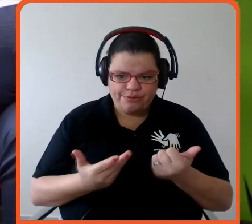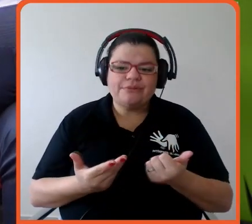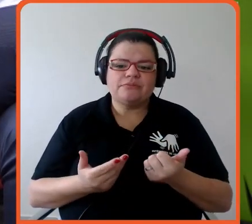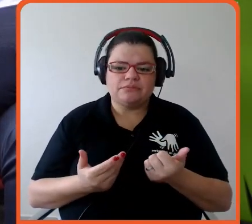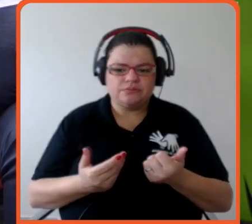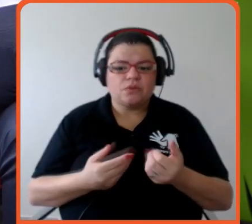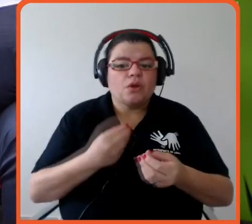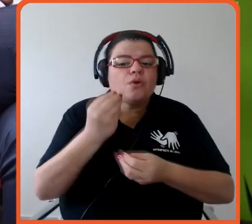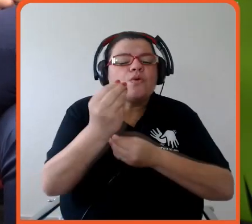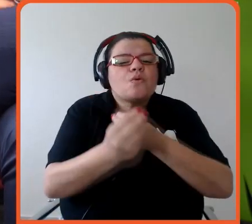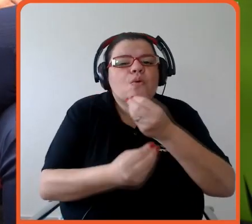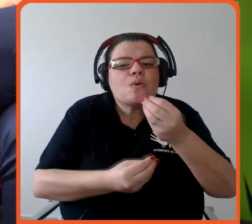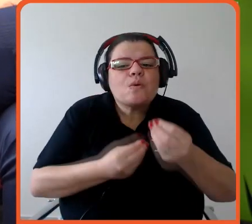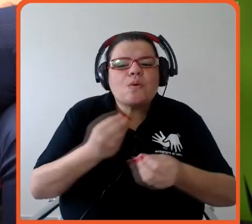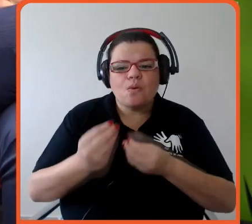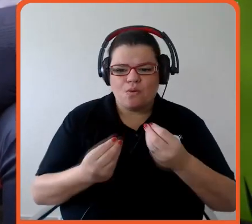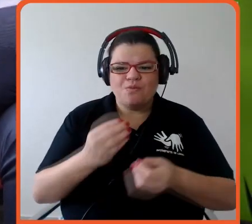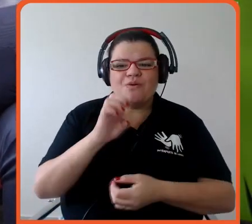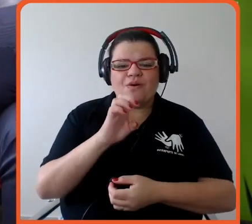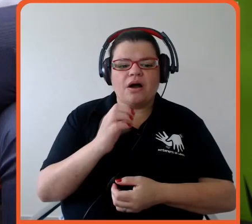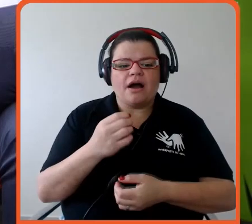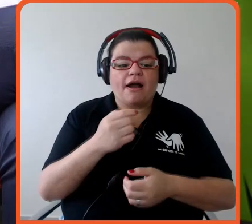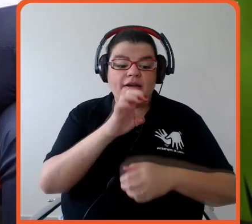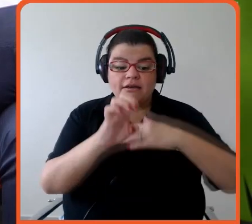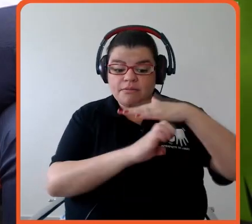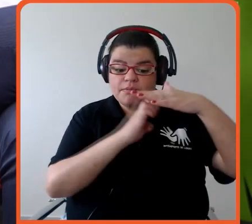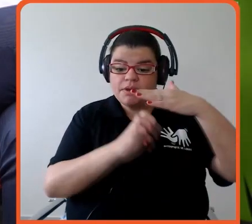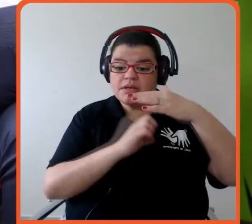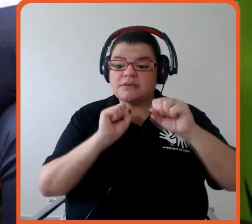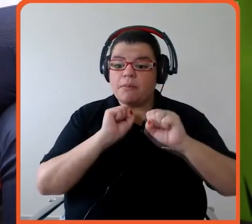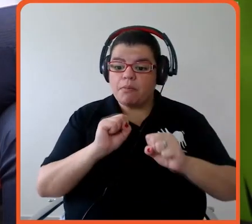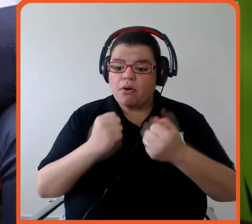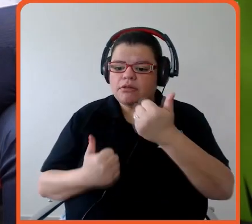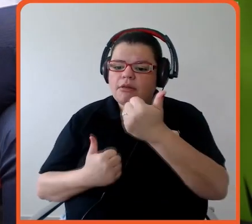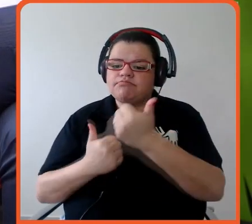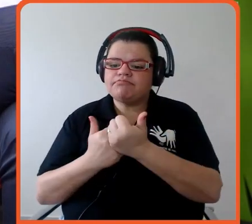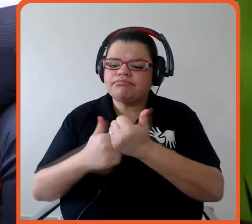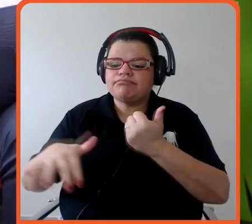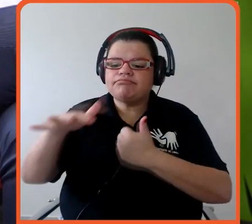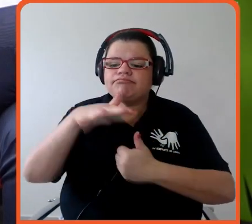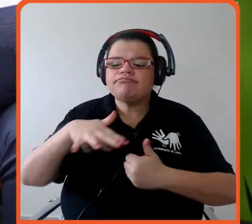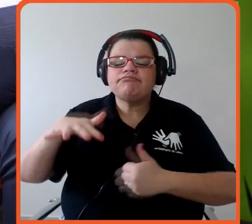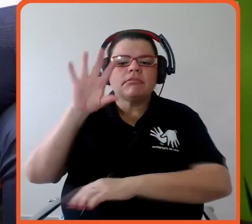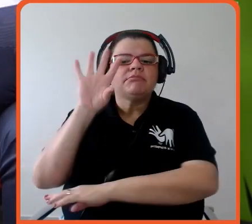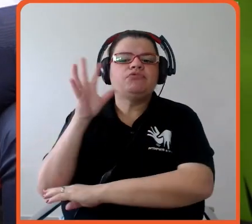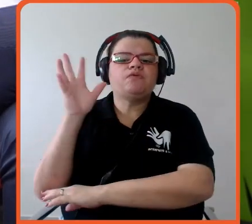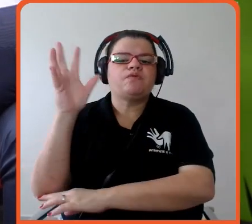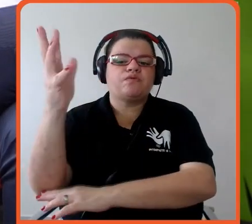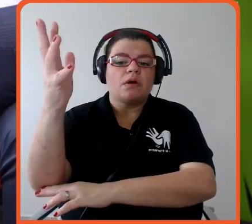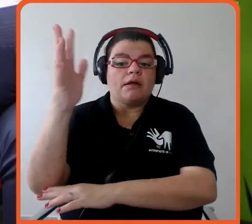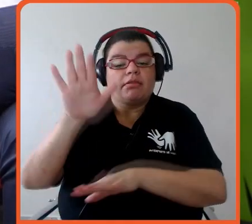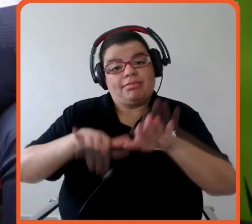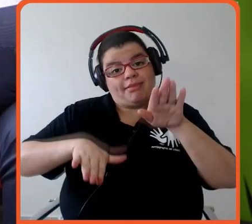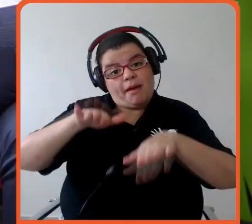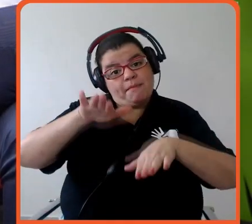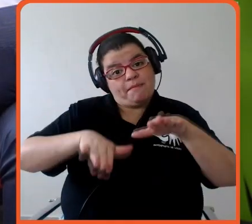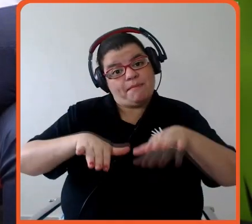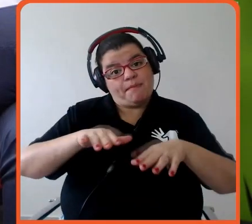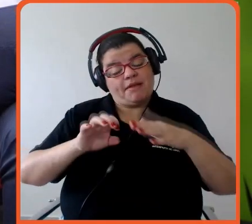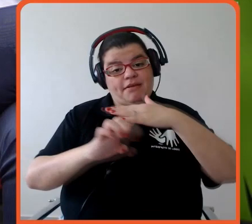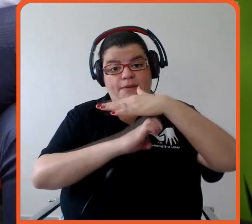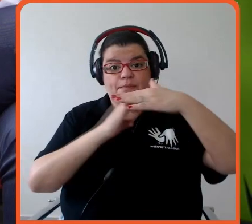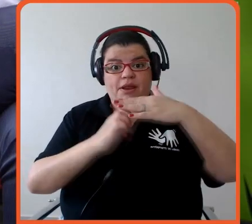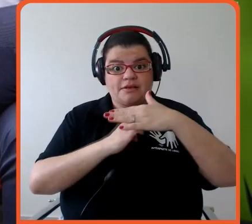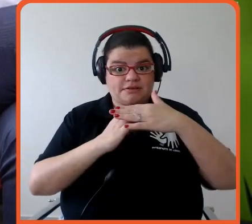naquele ecossistema que ela está inserida. E isso vai abrangendo, né, dependendo do tamanho da empresa, você tanto pode ter um papel